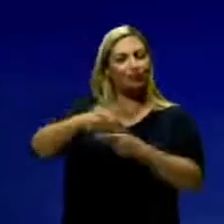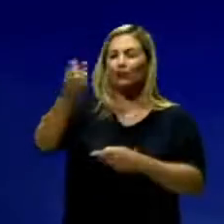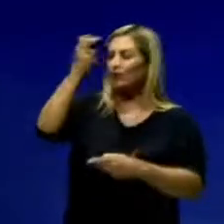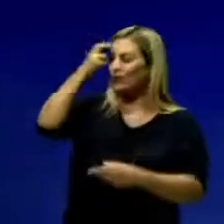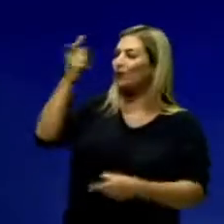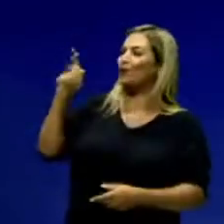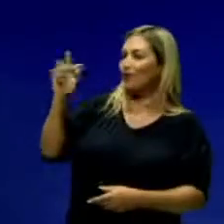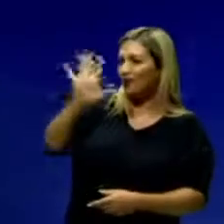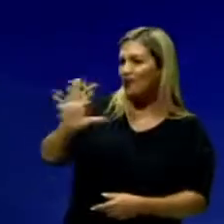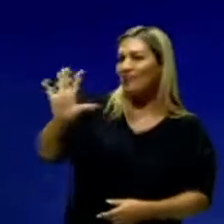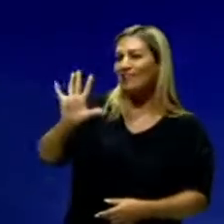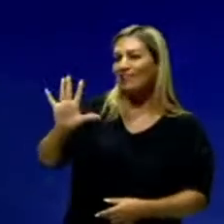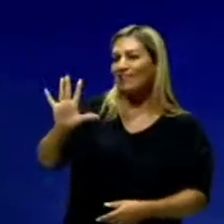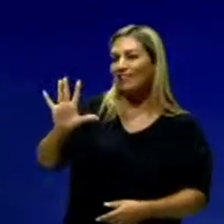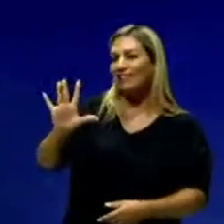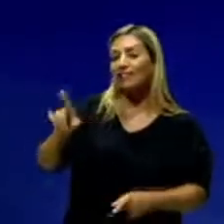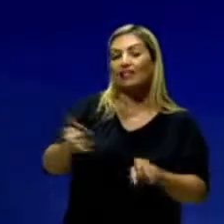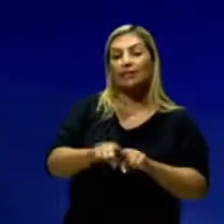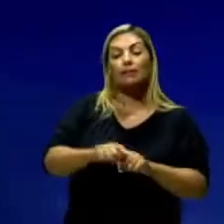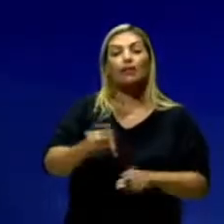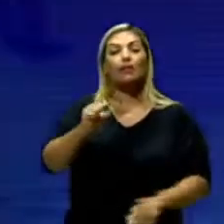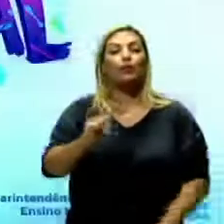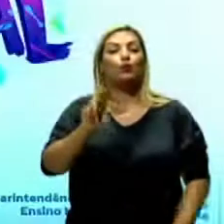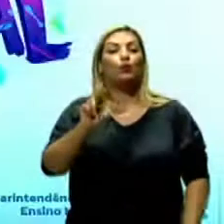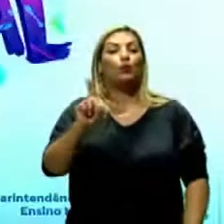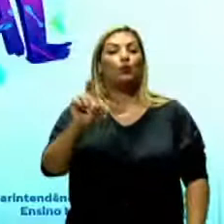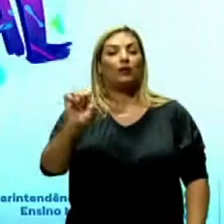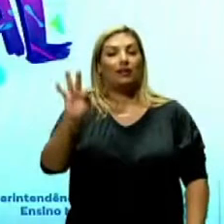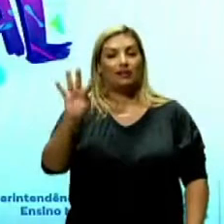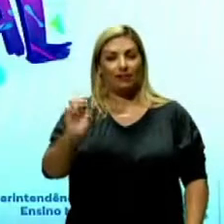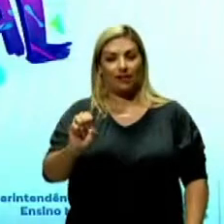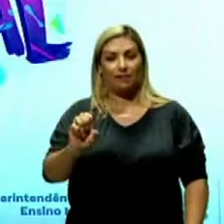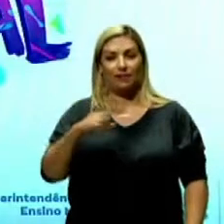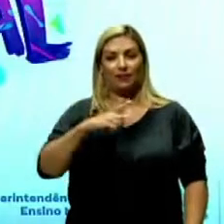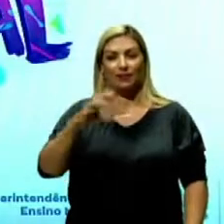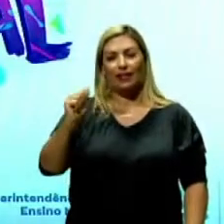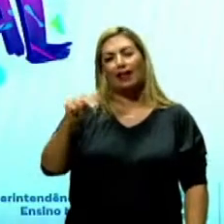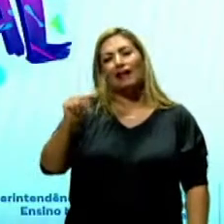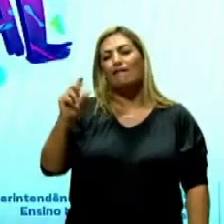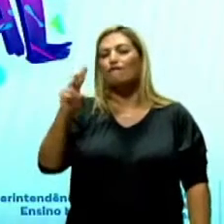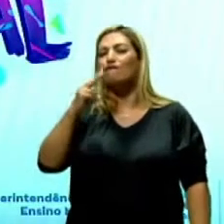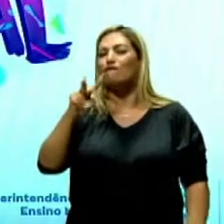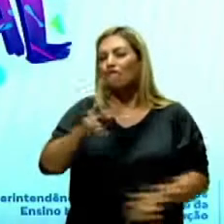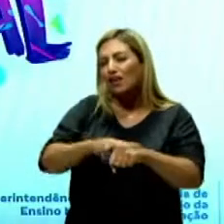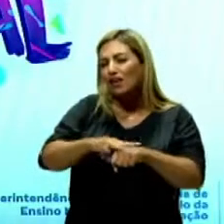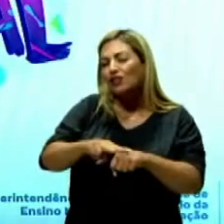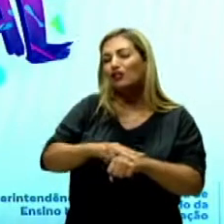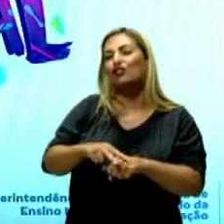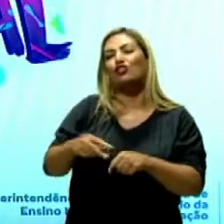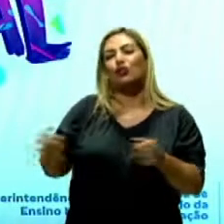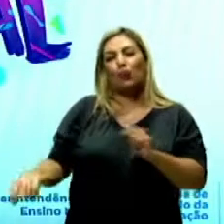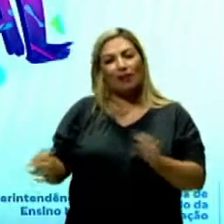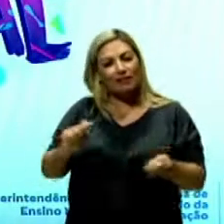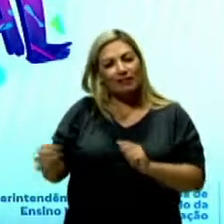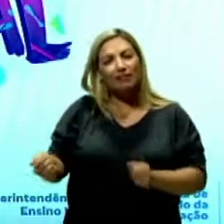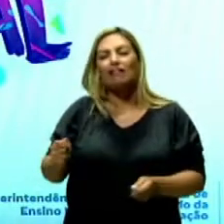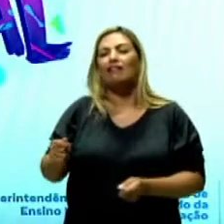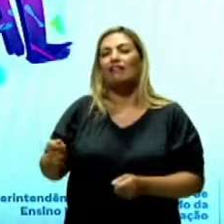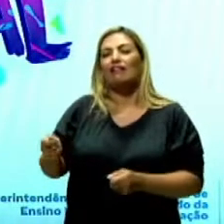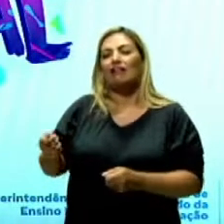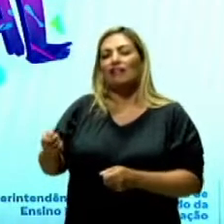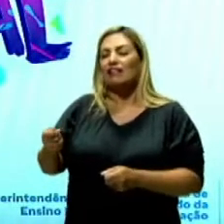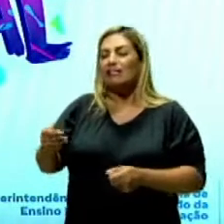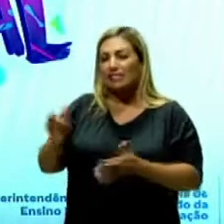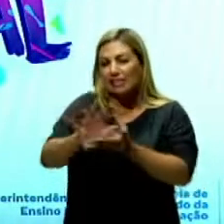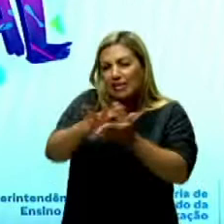de Goiás. Na região sudeste, a gente pode falar de cana verde, quadrilha, fandango, batuque, samba